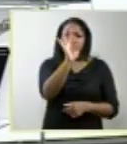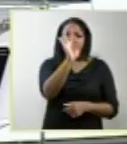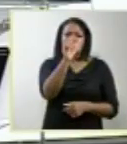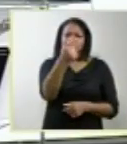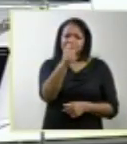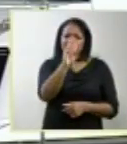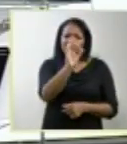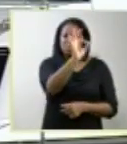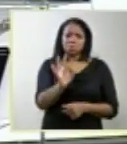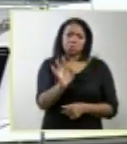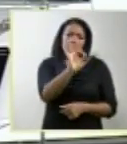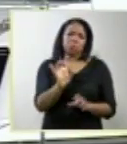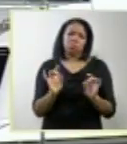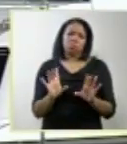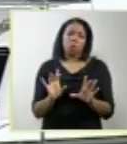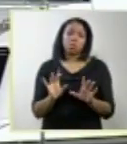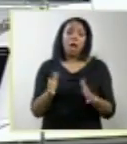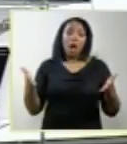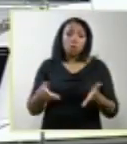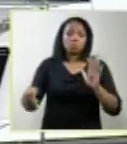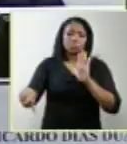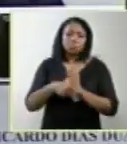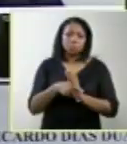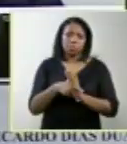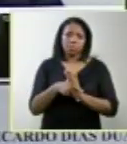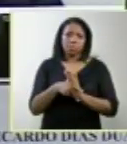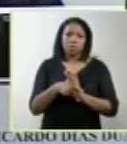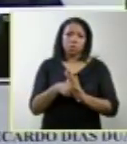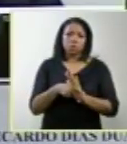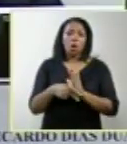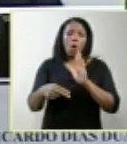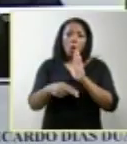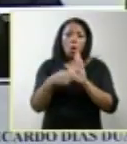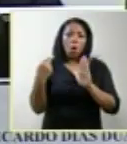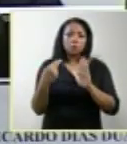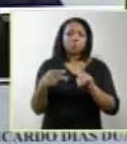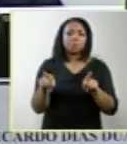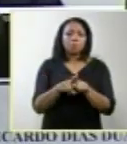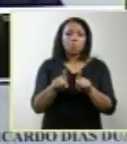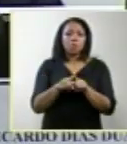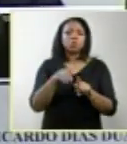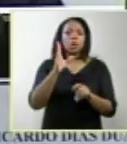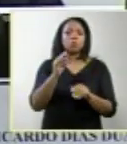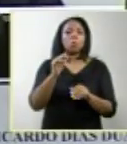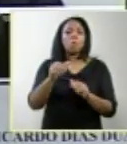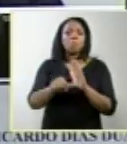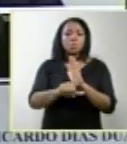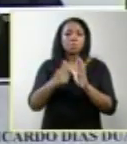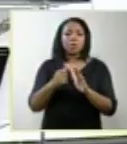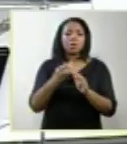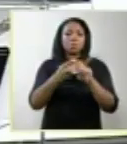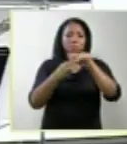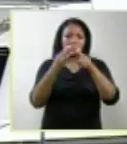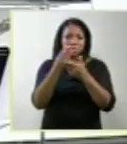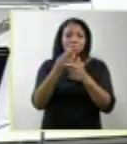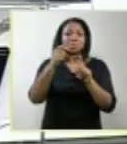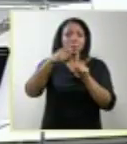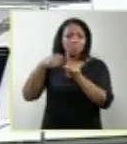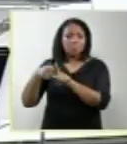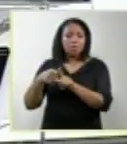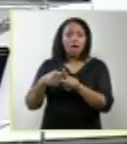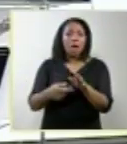anencefos. Quando foi padronizado esse padrão de corte de análise no primeiro trimestre, em ultrassons